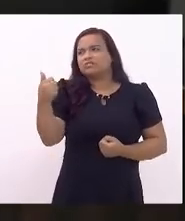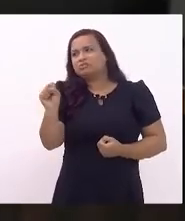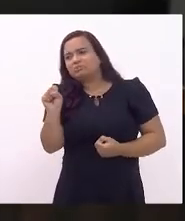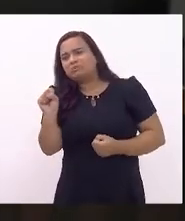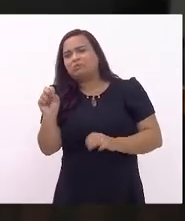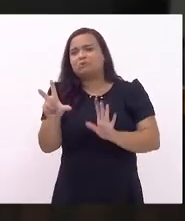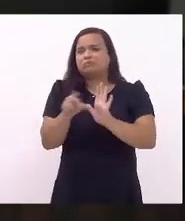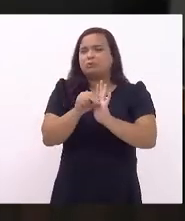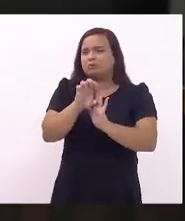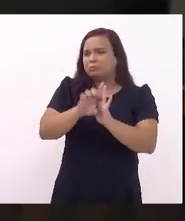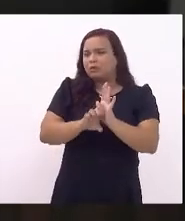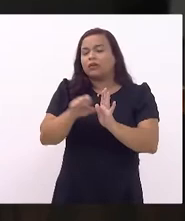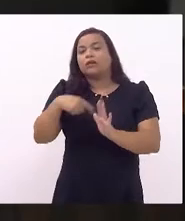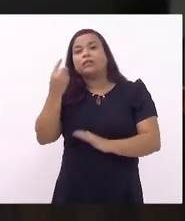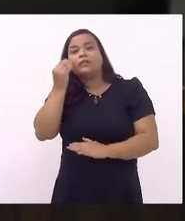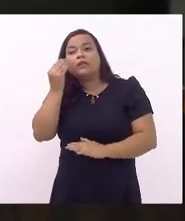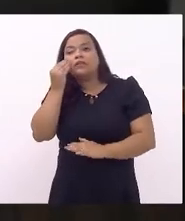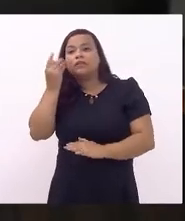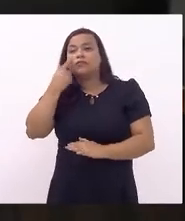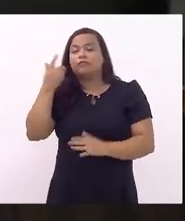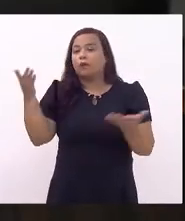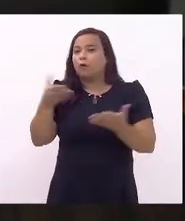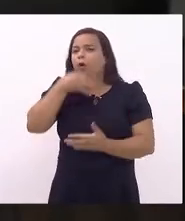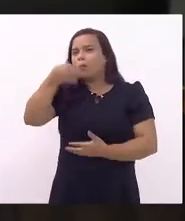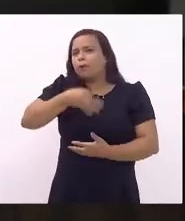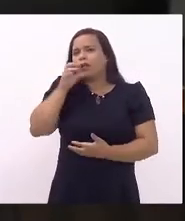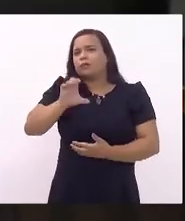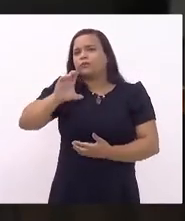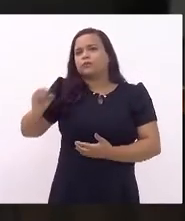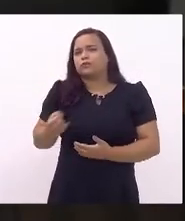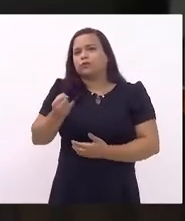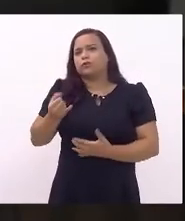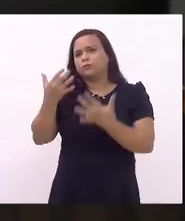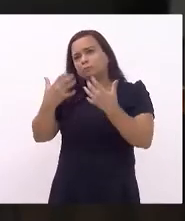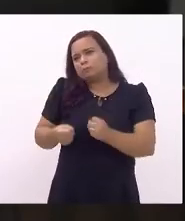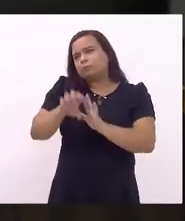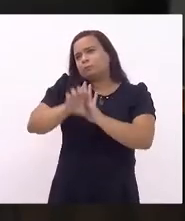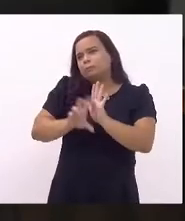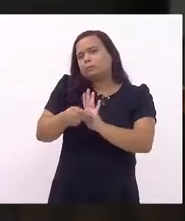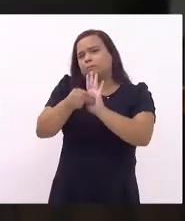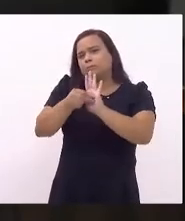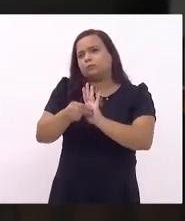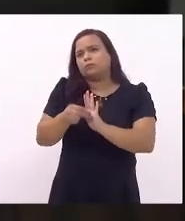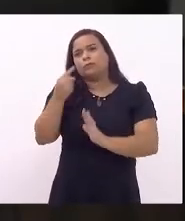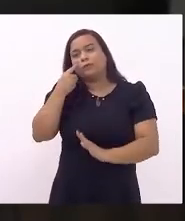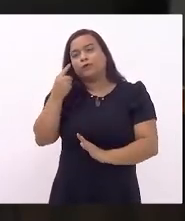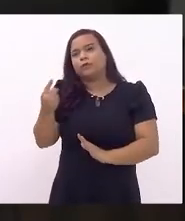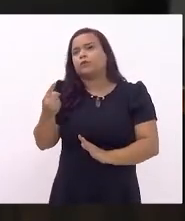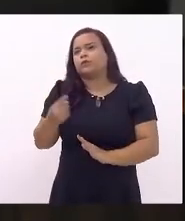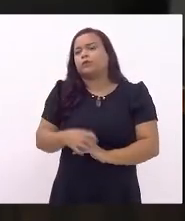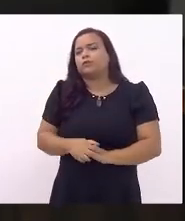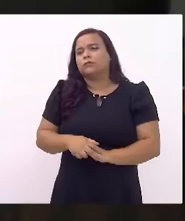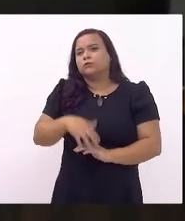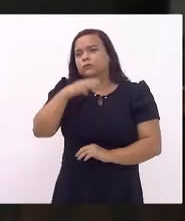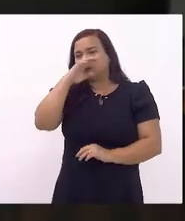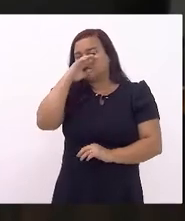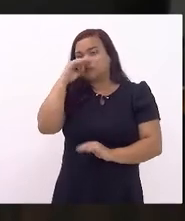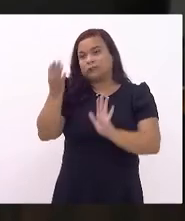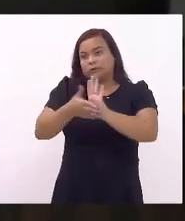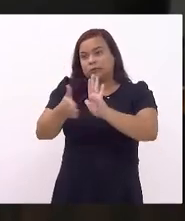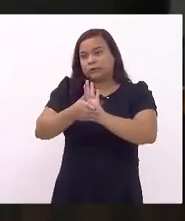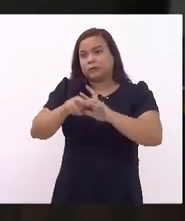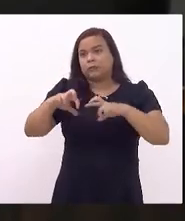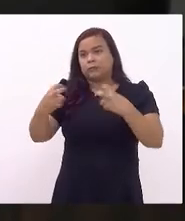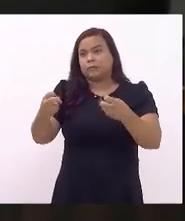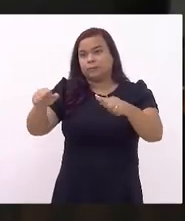Estamos tentando ver se a gente consegue já hoje dar o parecer pela CCJ para acatar as emendas. Então, eu queria propor ao plenário, nós